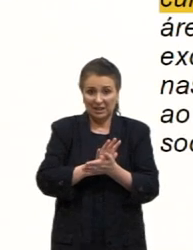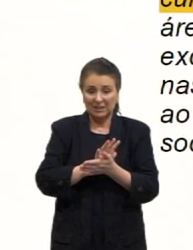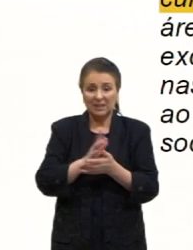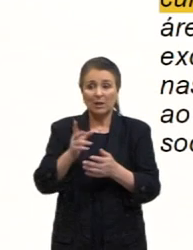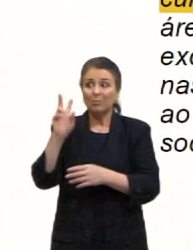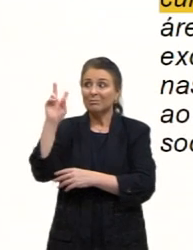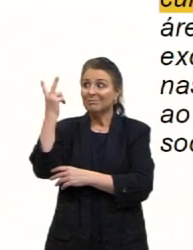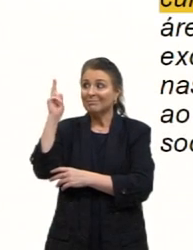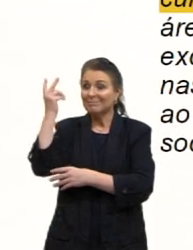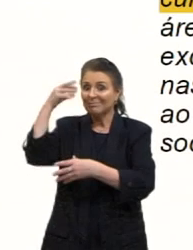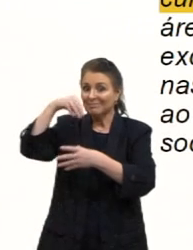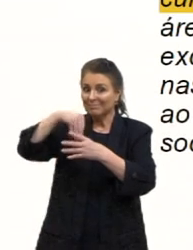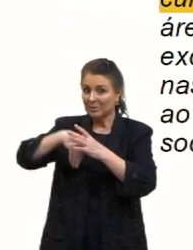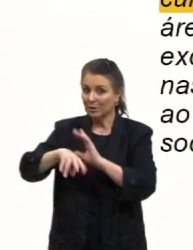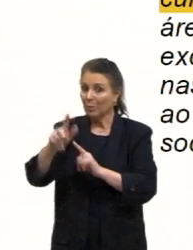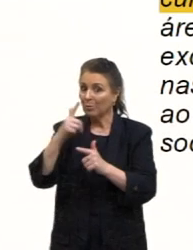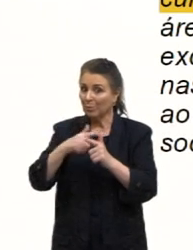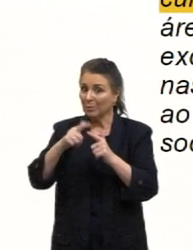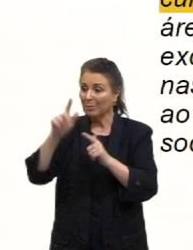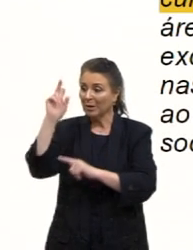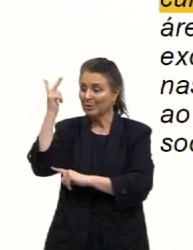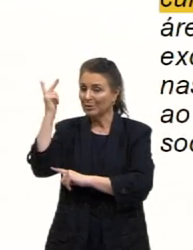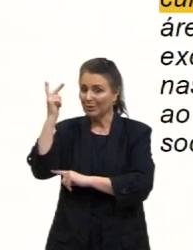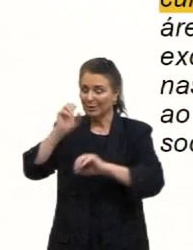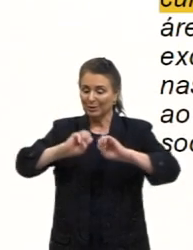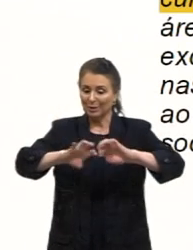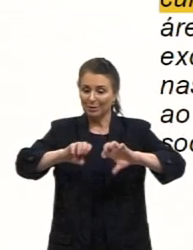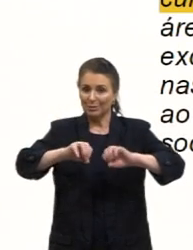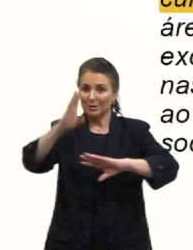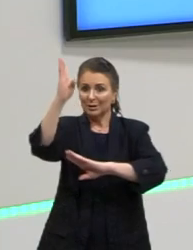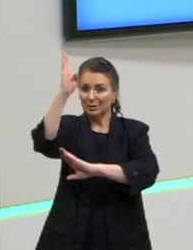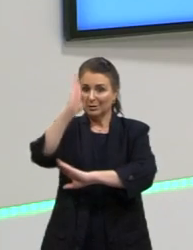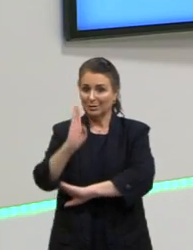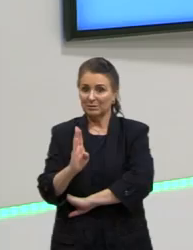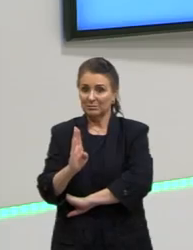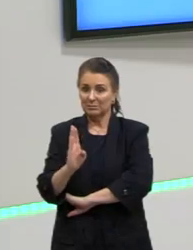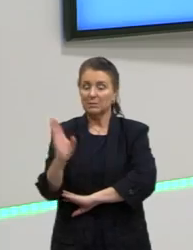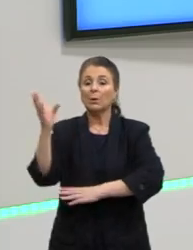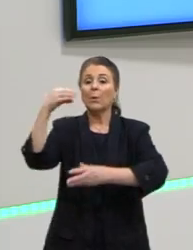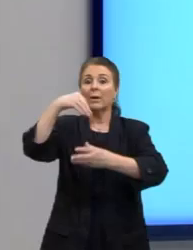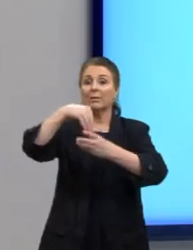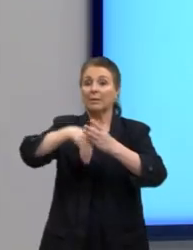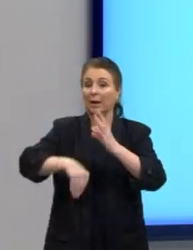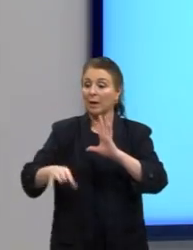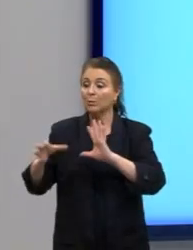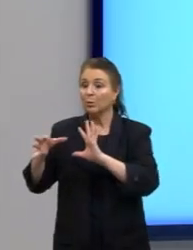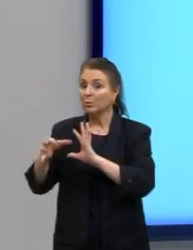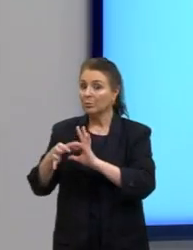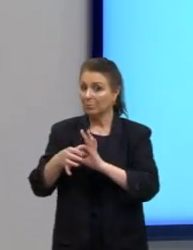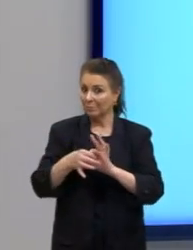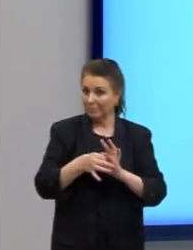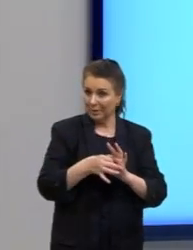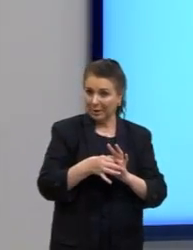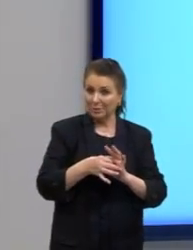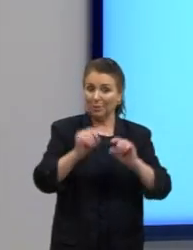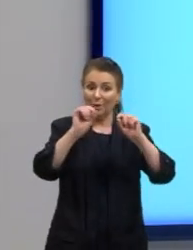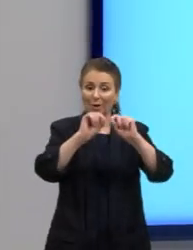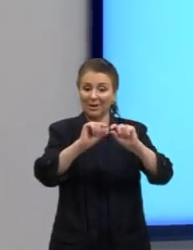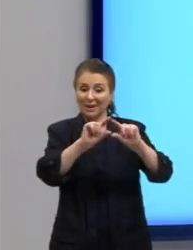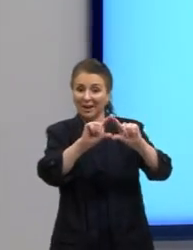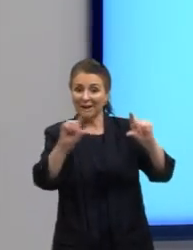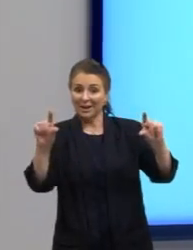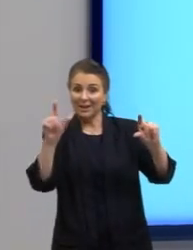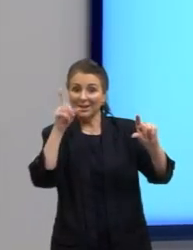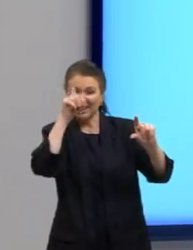tem esse problema em relação à educação é dentro desse contexto destacado em amarelo de novo aqui pra ti